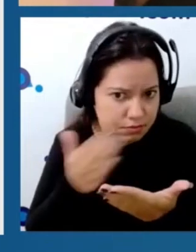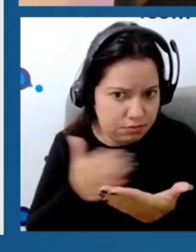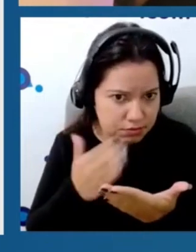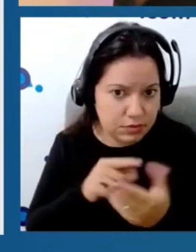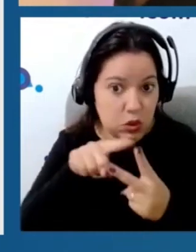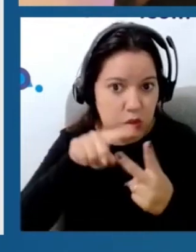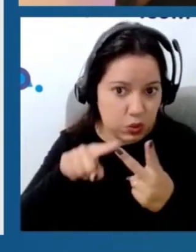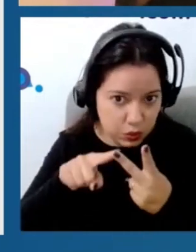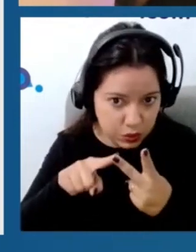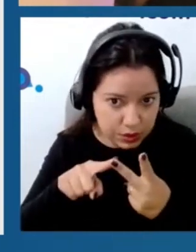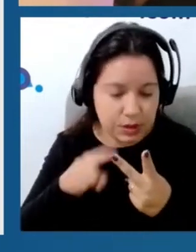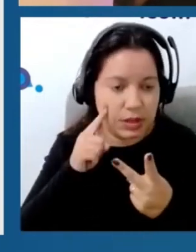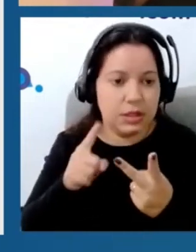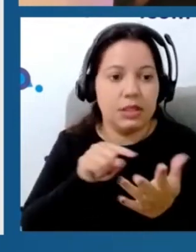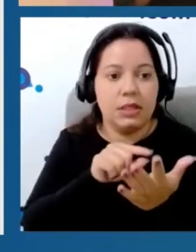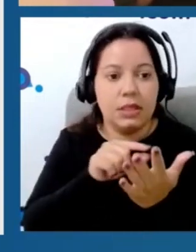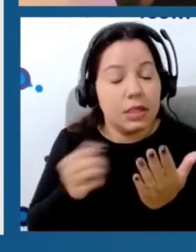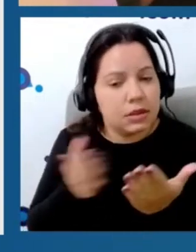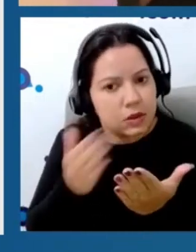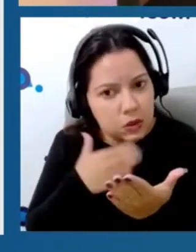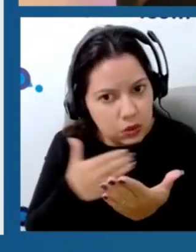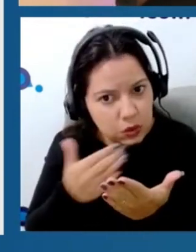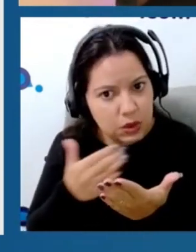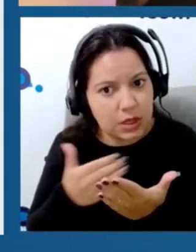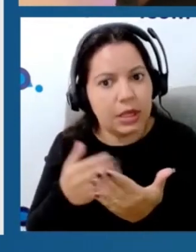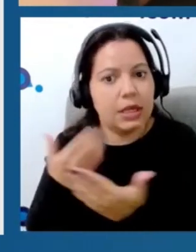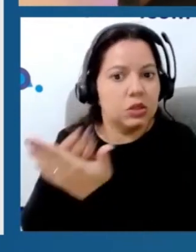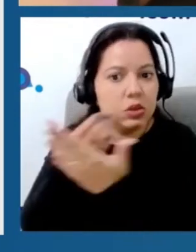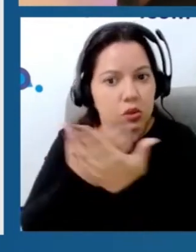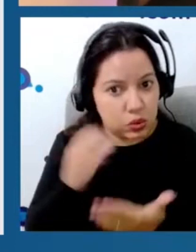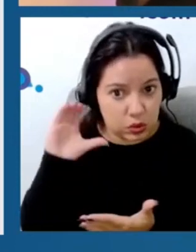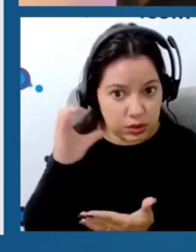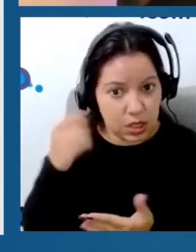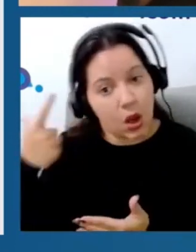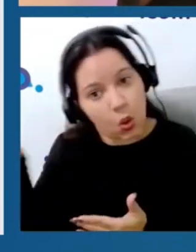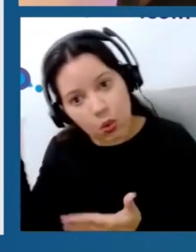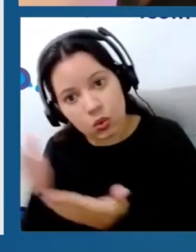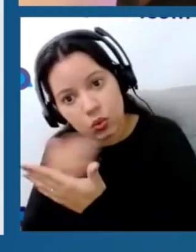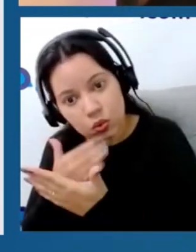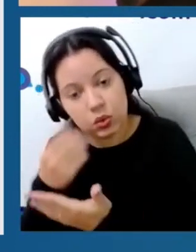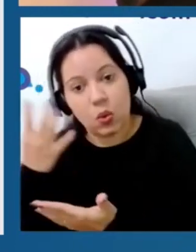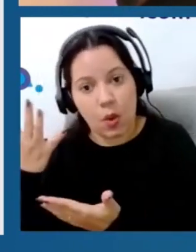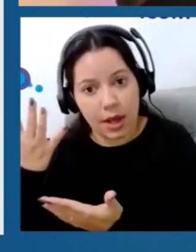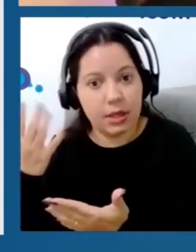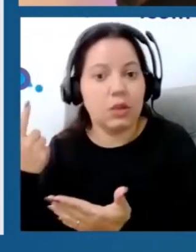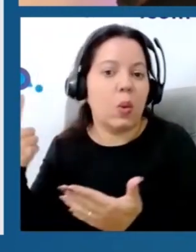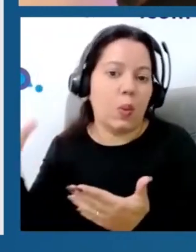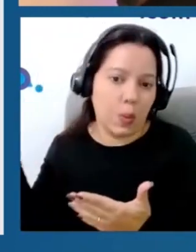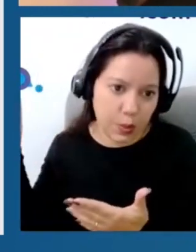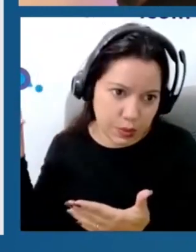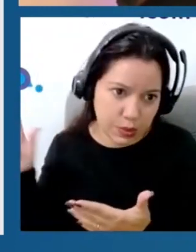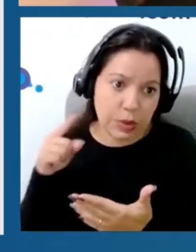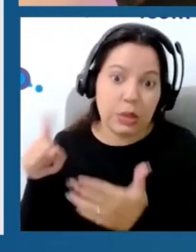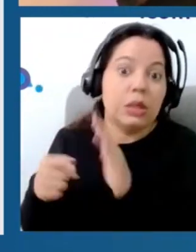artigos de ensaio clínico, incluindo cinco artigos, uma outra incluindo quatro artigos, e todas elas